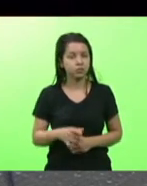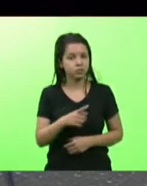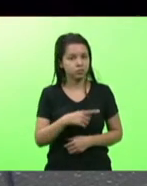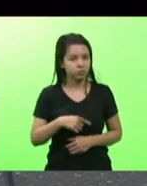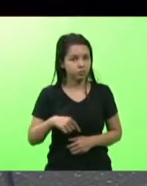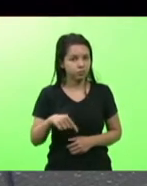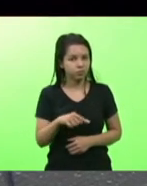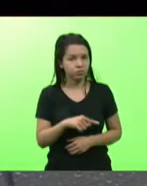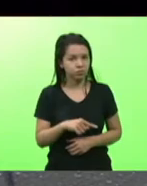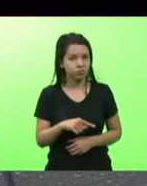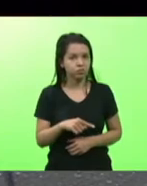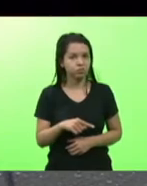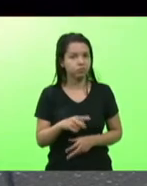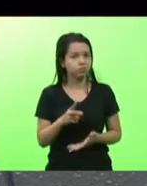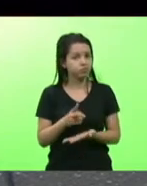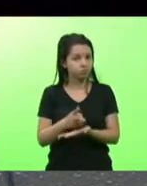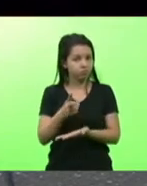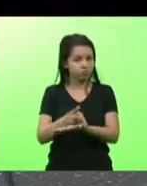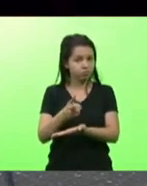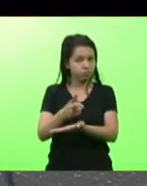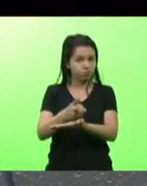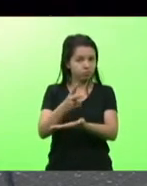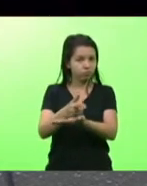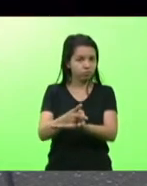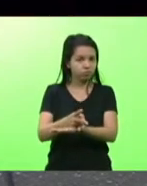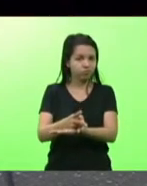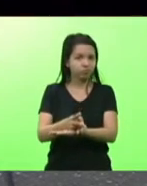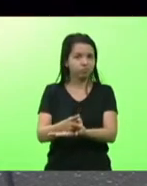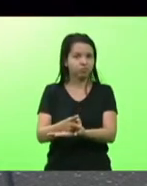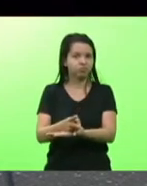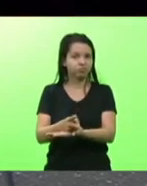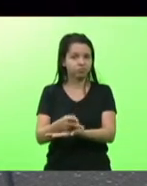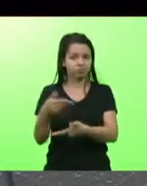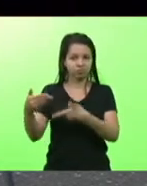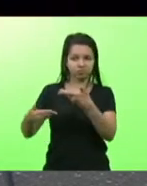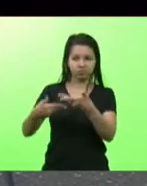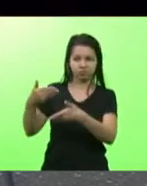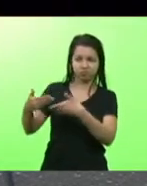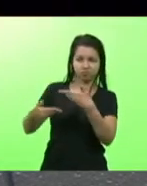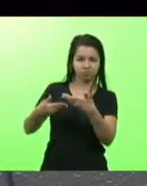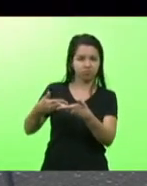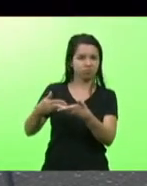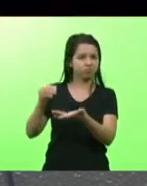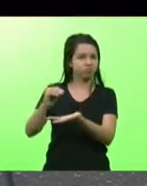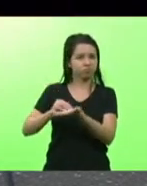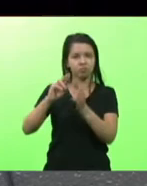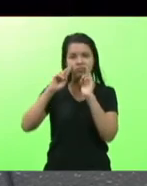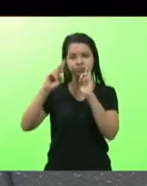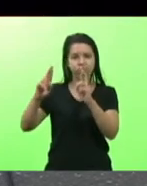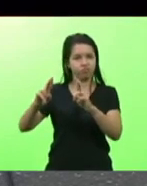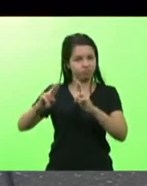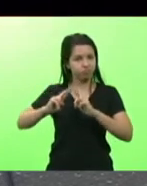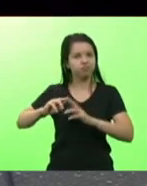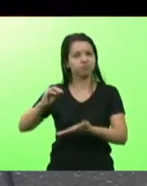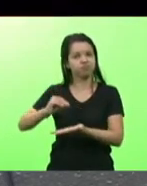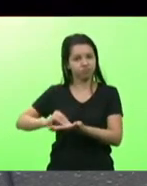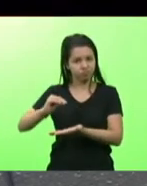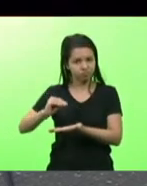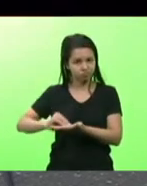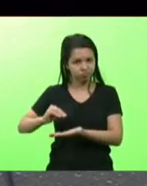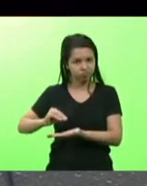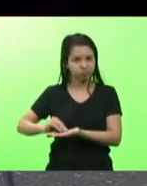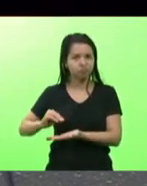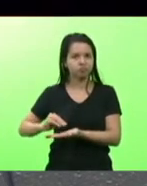continuarmos merecendo esse tratamento desrespeitoso que vem